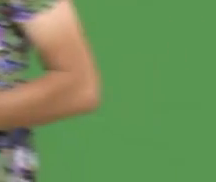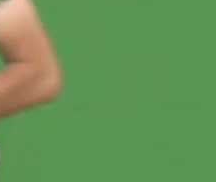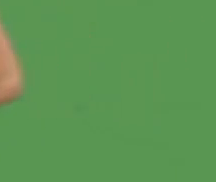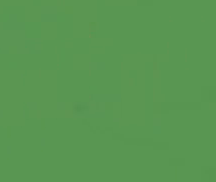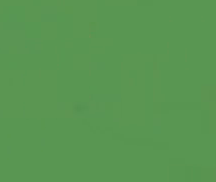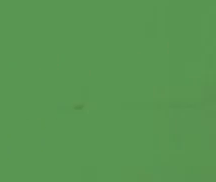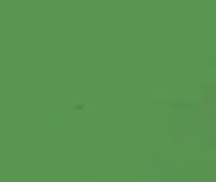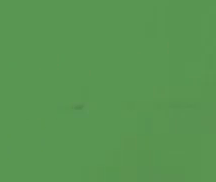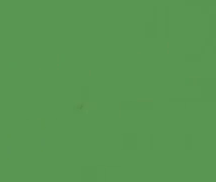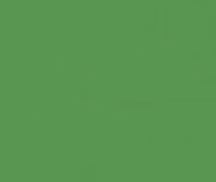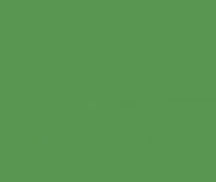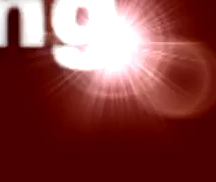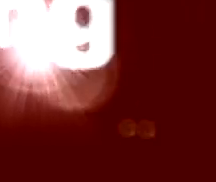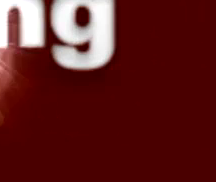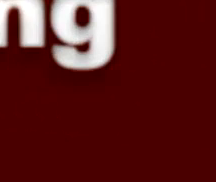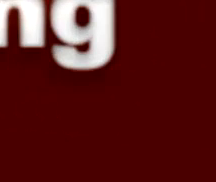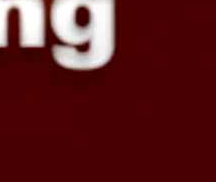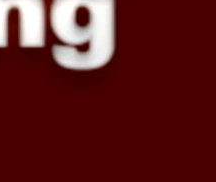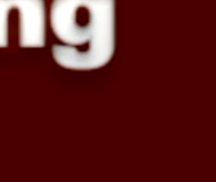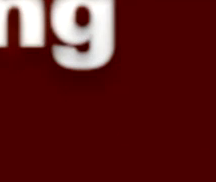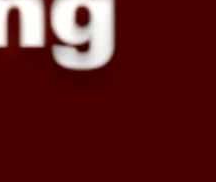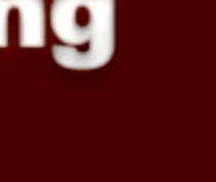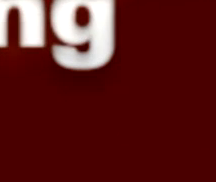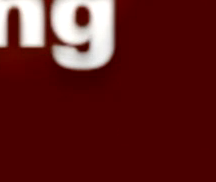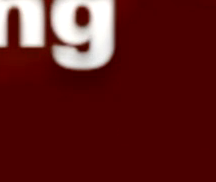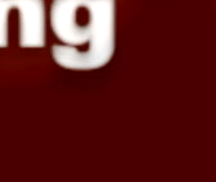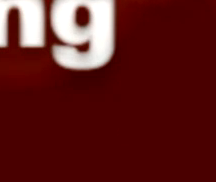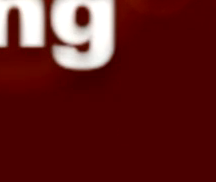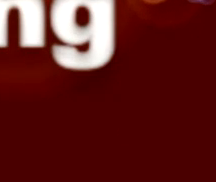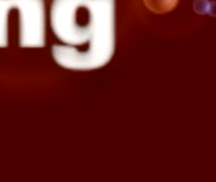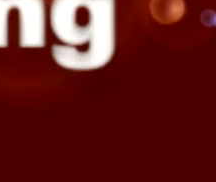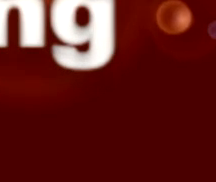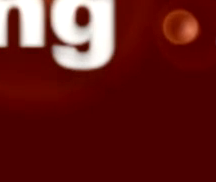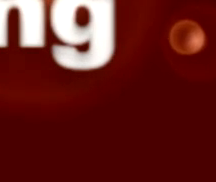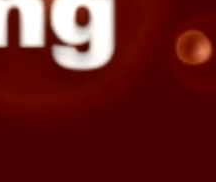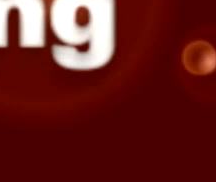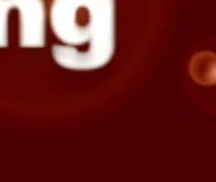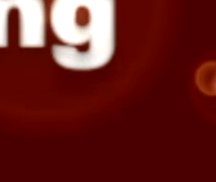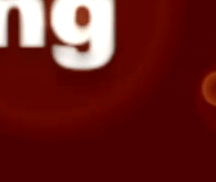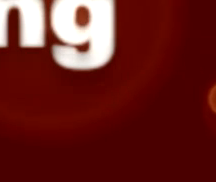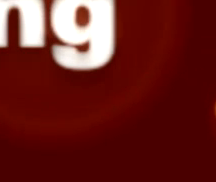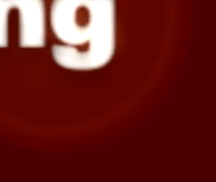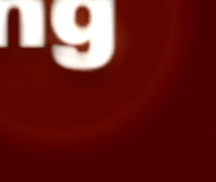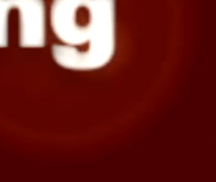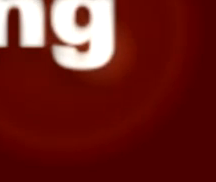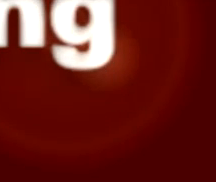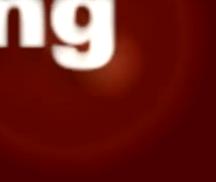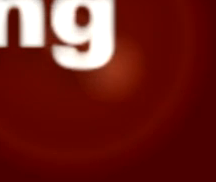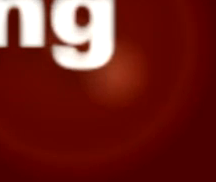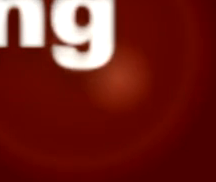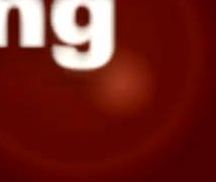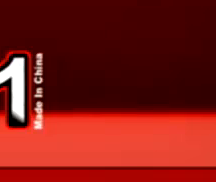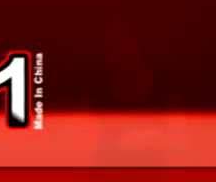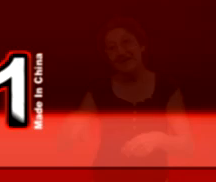Deixa eu ver se ficou bom. Conheça agora o Chinezinho do Partido Xing.